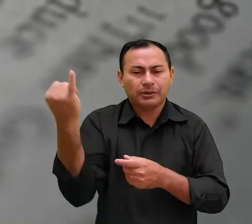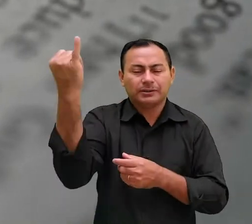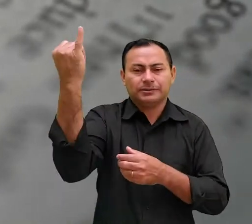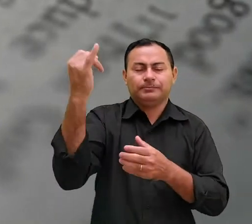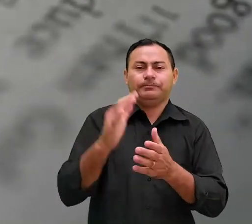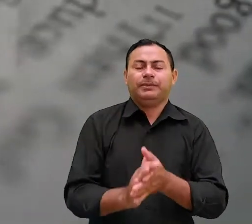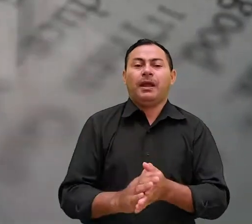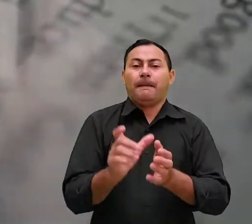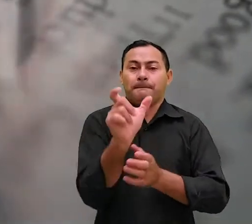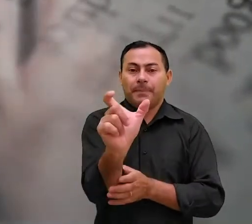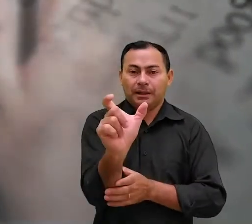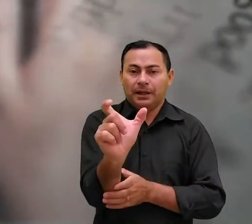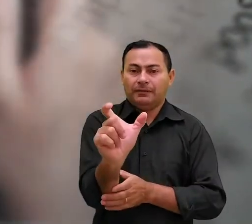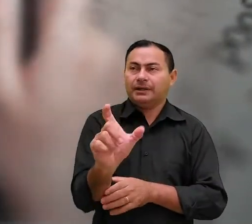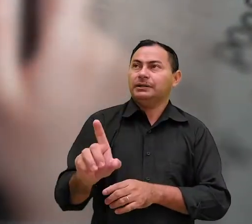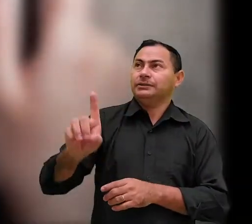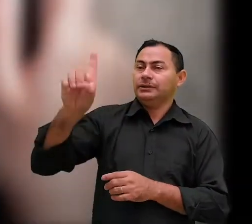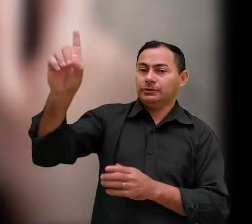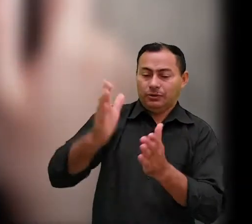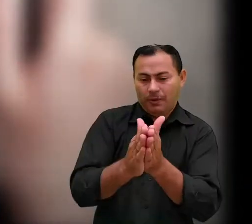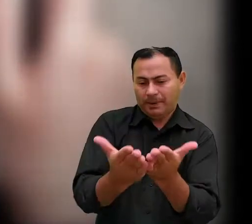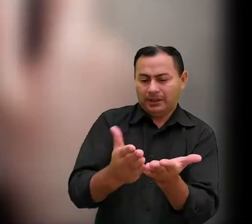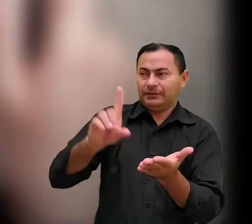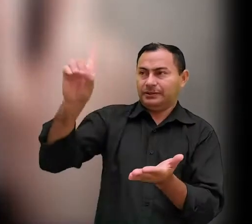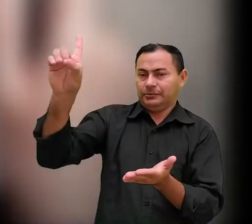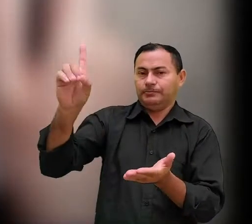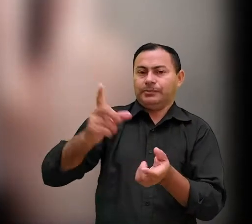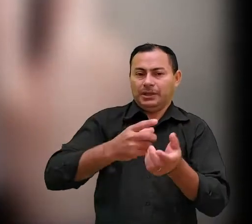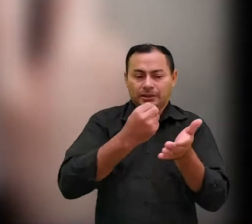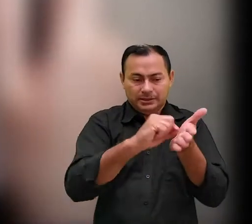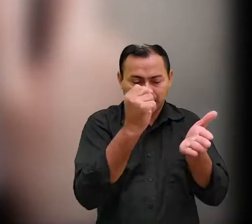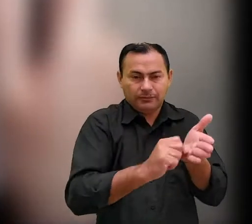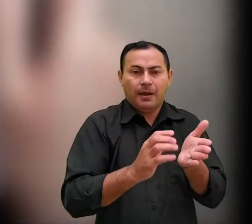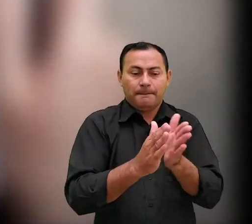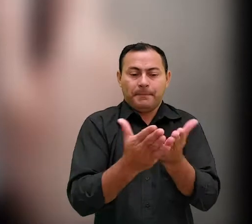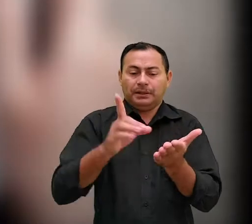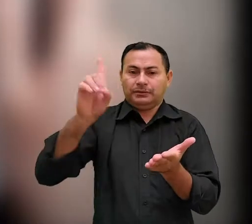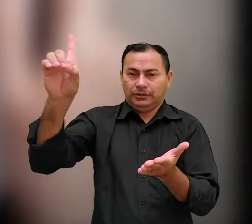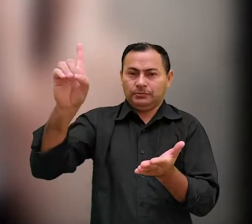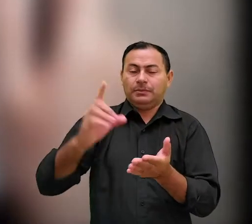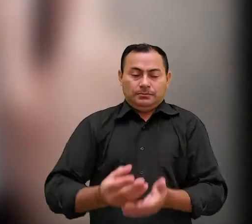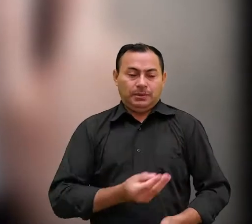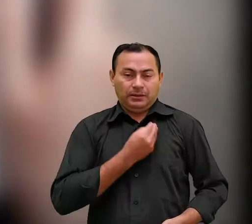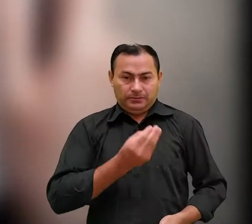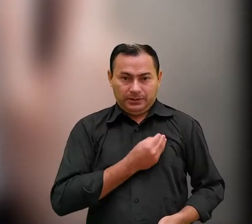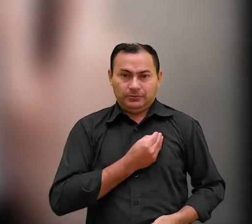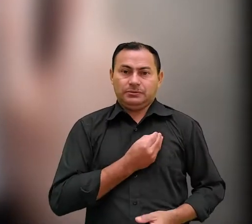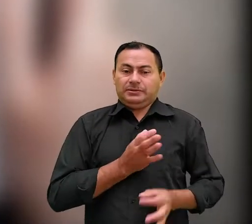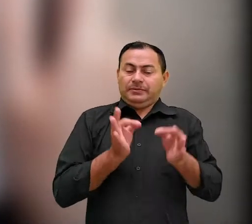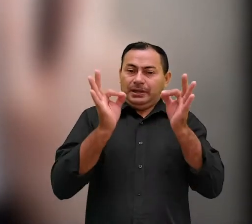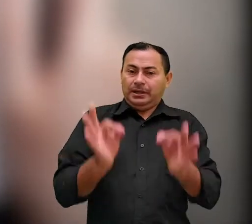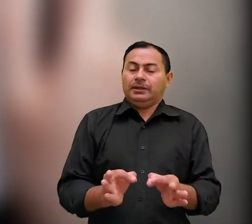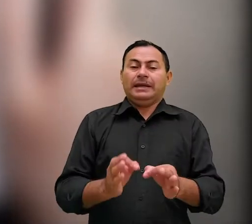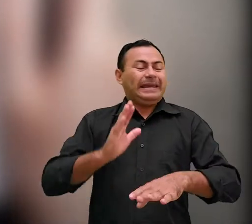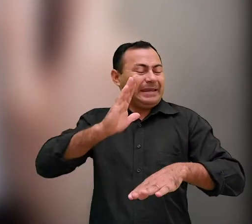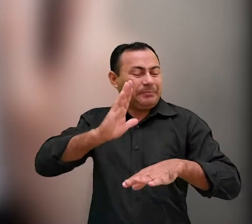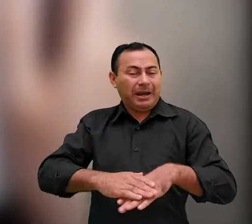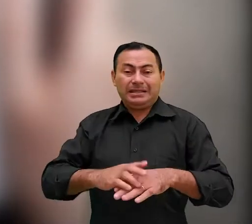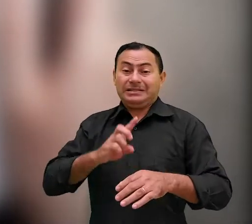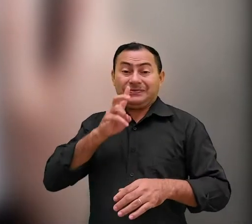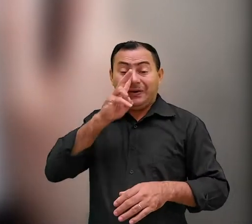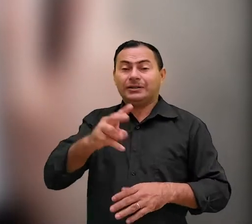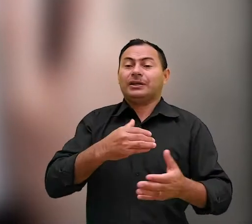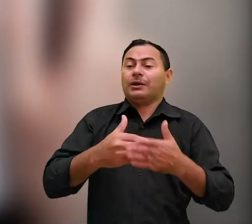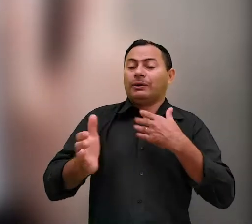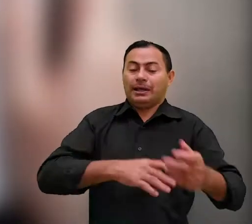importante sobre a palavra de Deus ele escreveu a palavra de Deus é viva e eficaz e mais